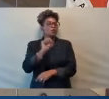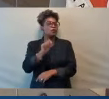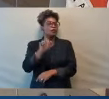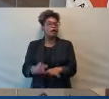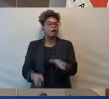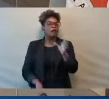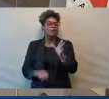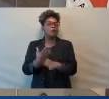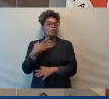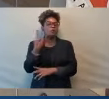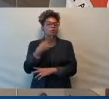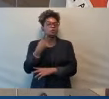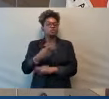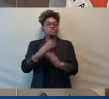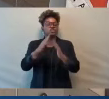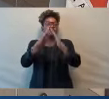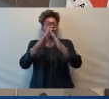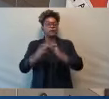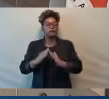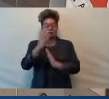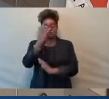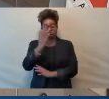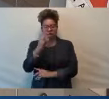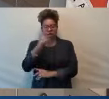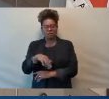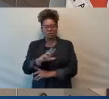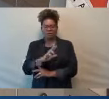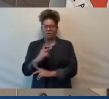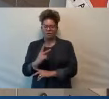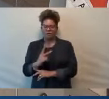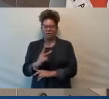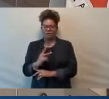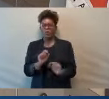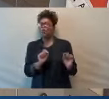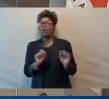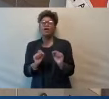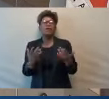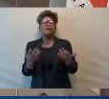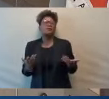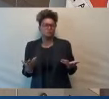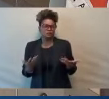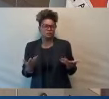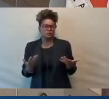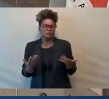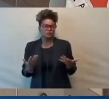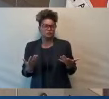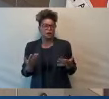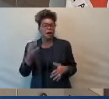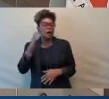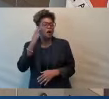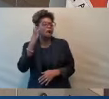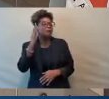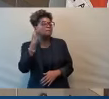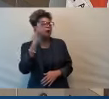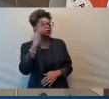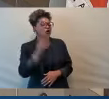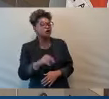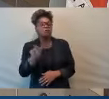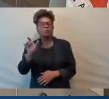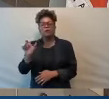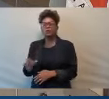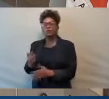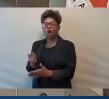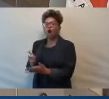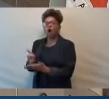séria é a habitação sem demagogia. Imagina uma pessoa que comprou uma casa, comprou um lote lá no castelo